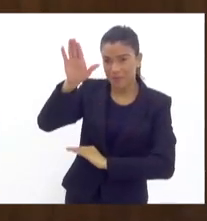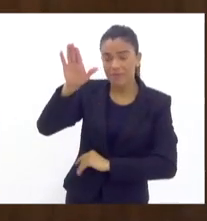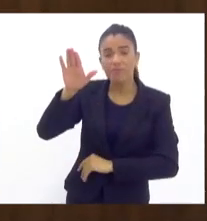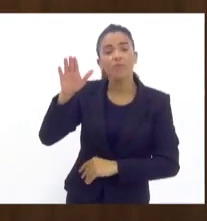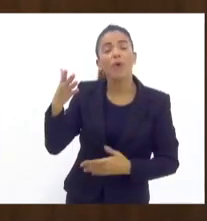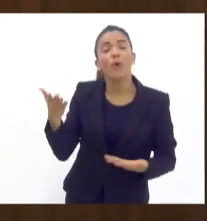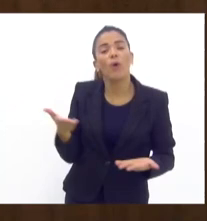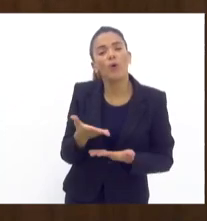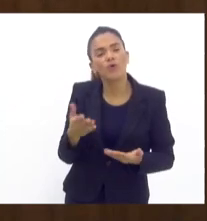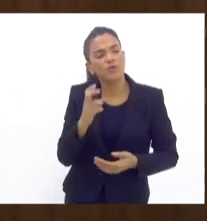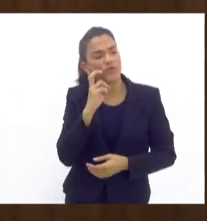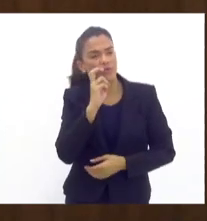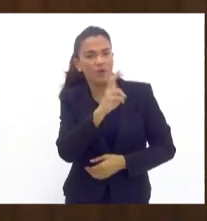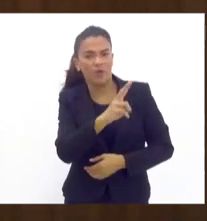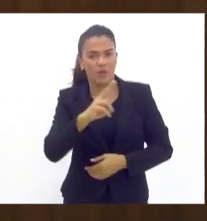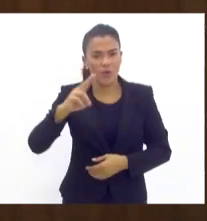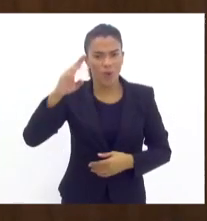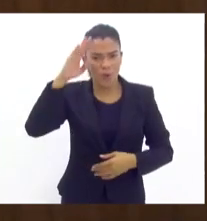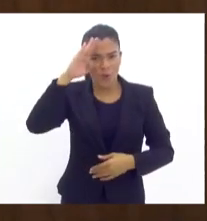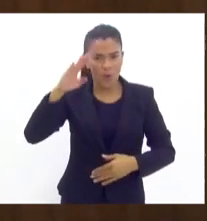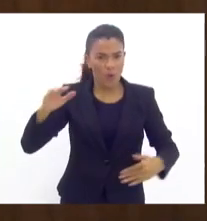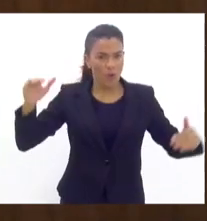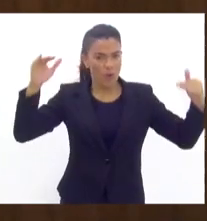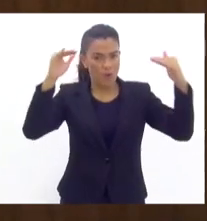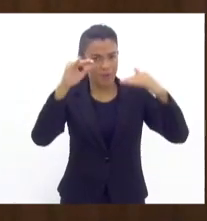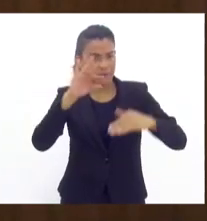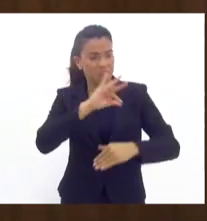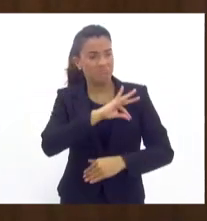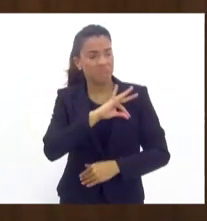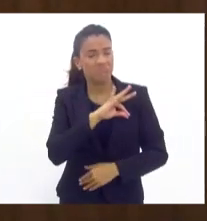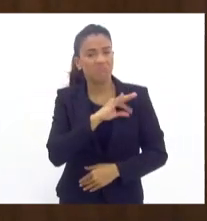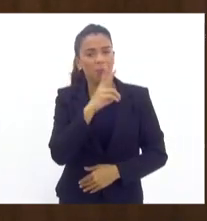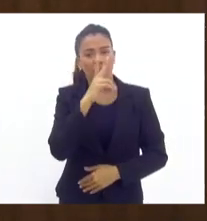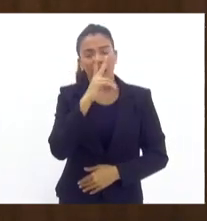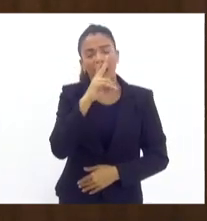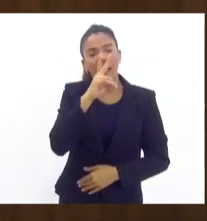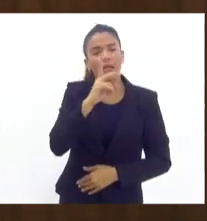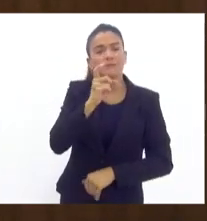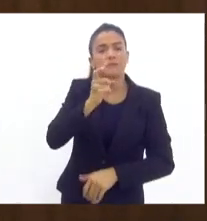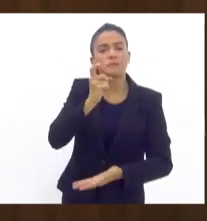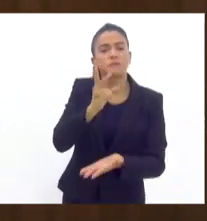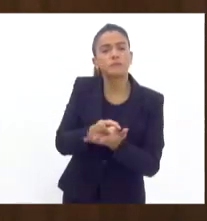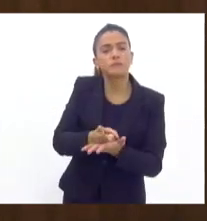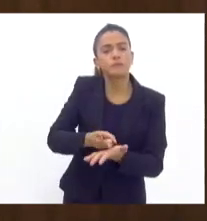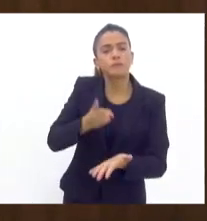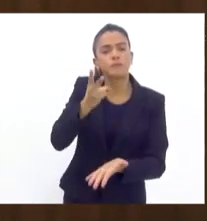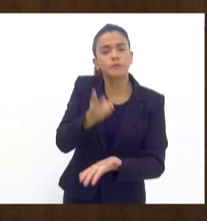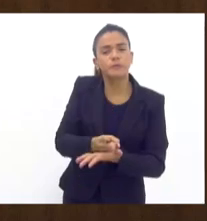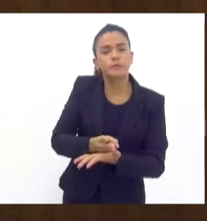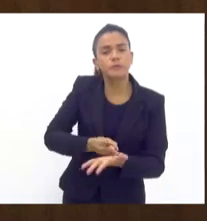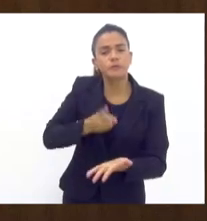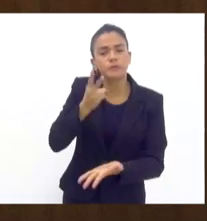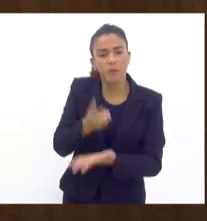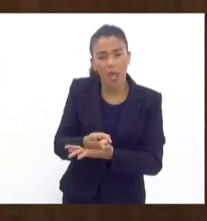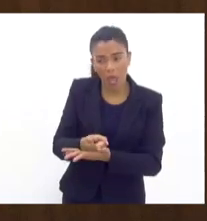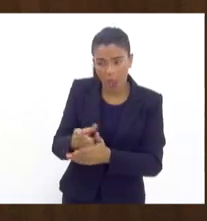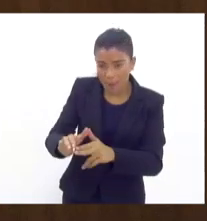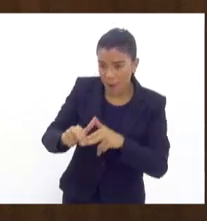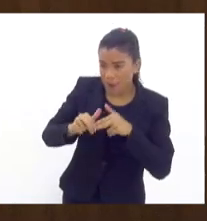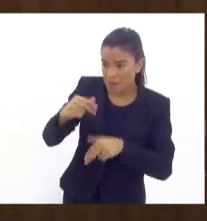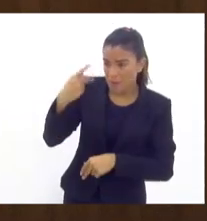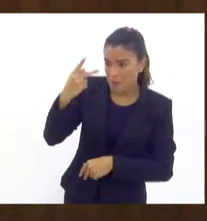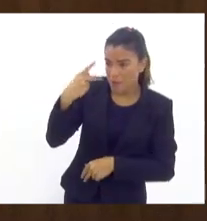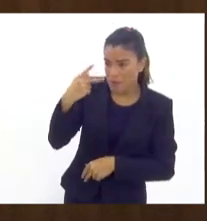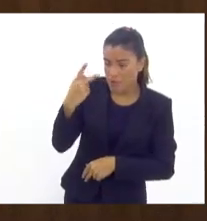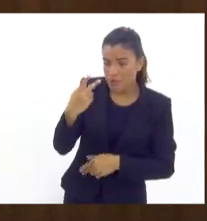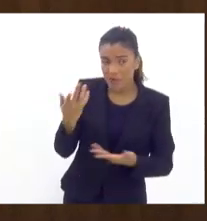alguns comandantes de batalhão engessado. Engessado por quê? A não sabe. É questão política? É